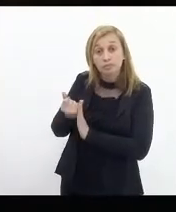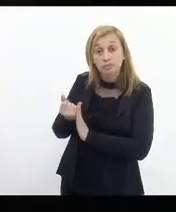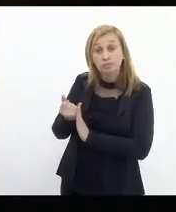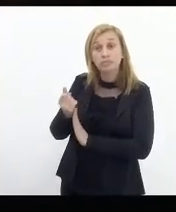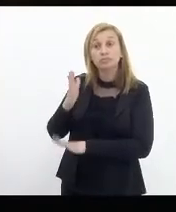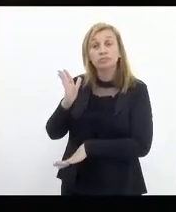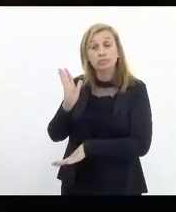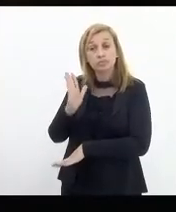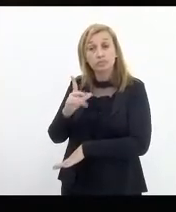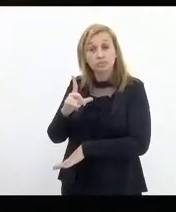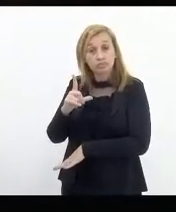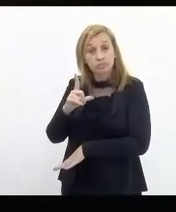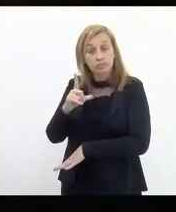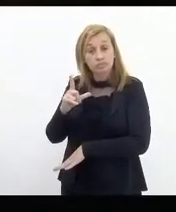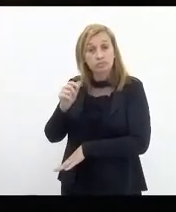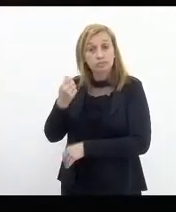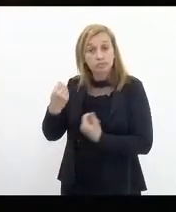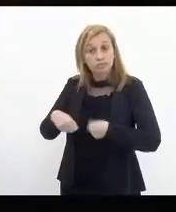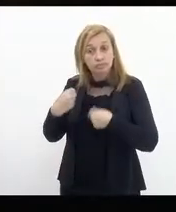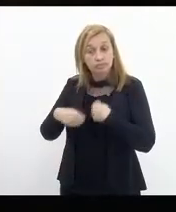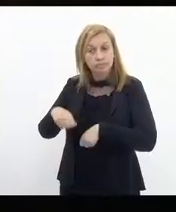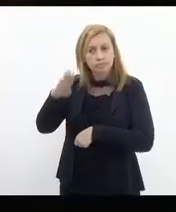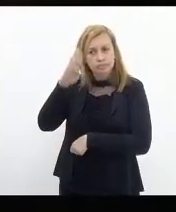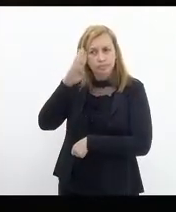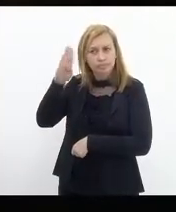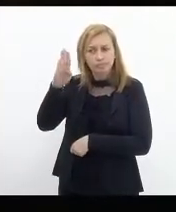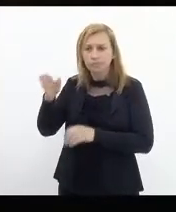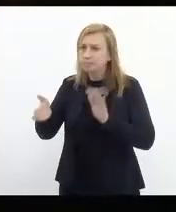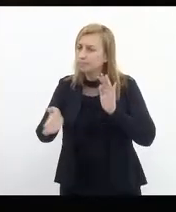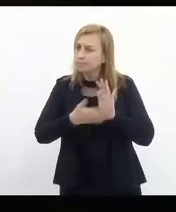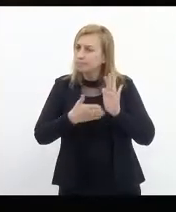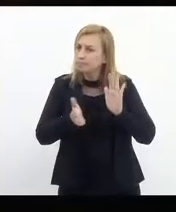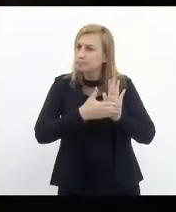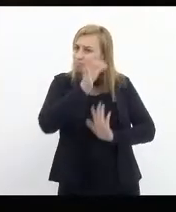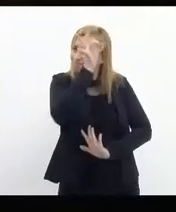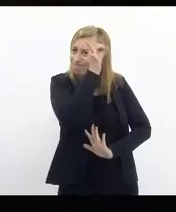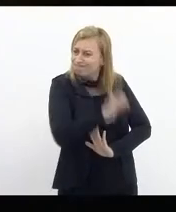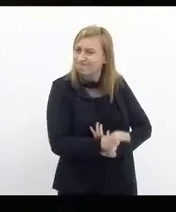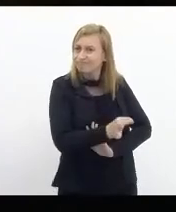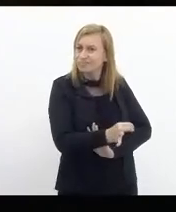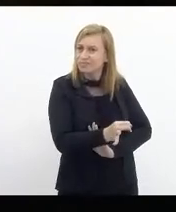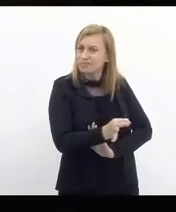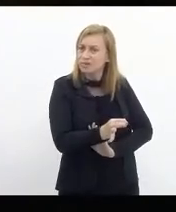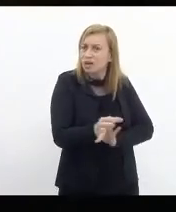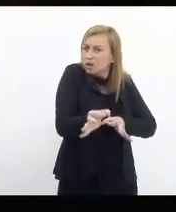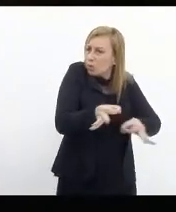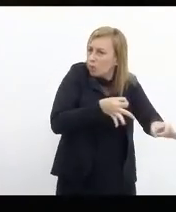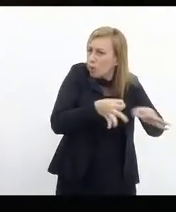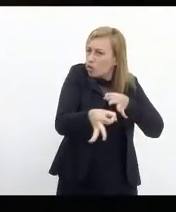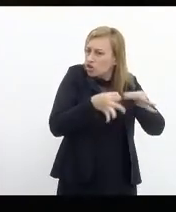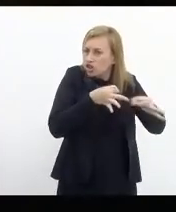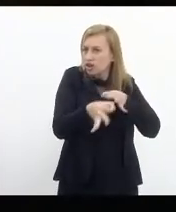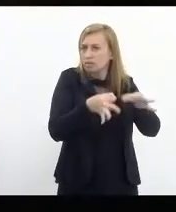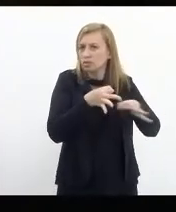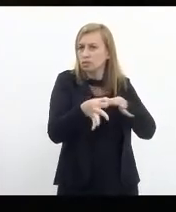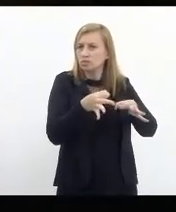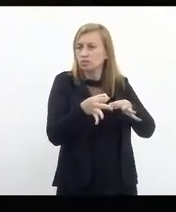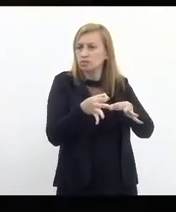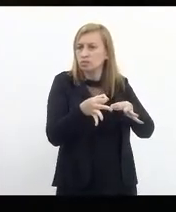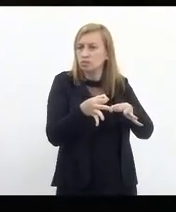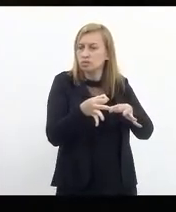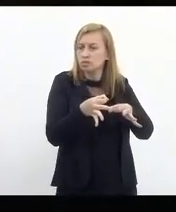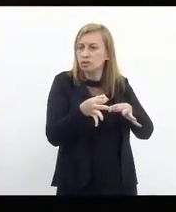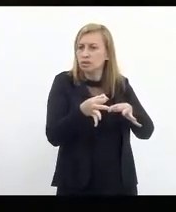que estar fundamentado numa proposta concreta de projeto a ser